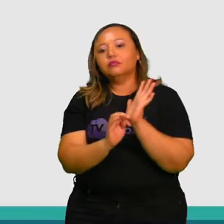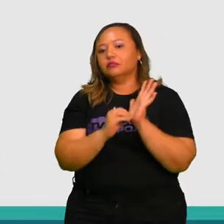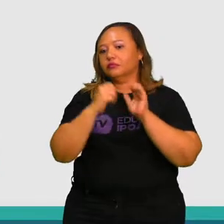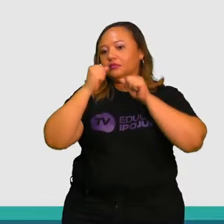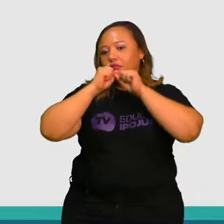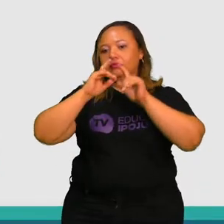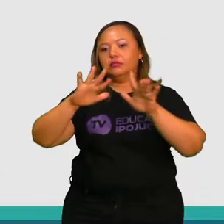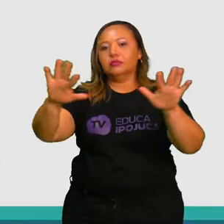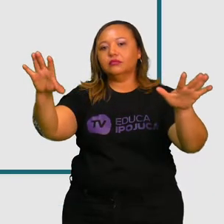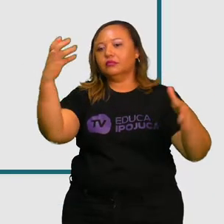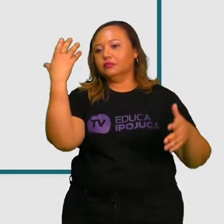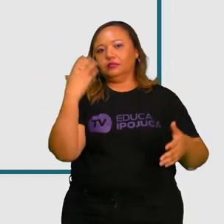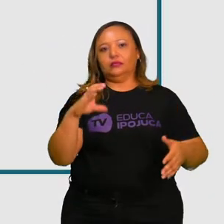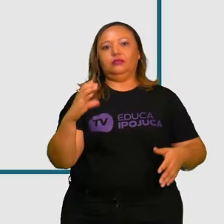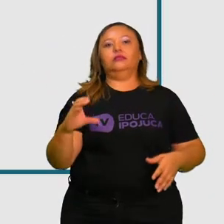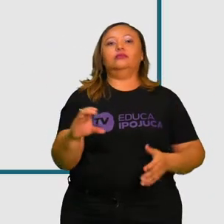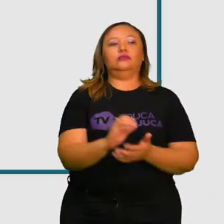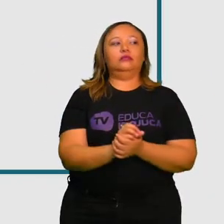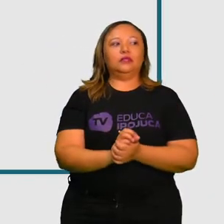científica.